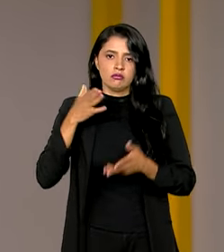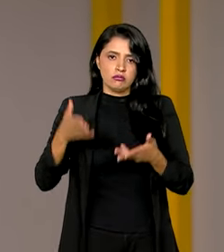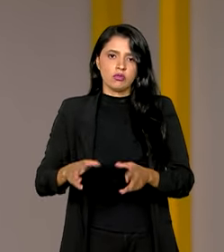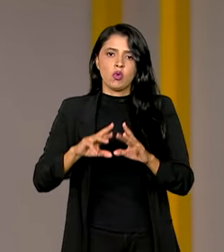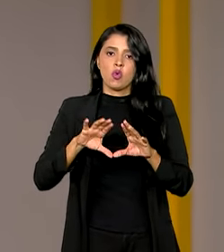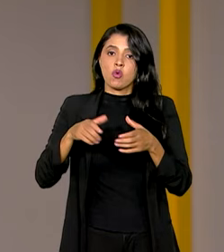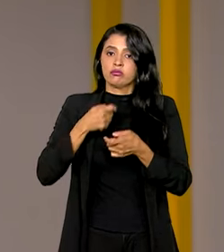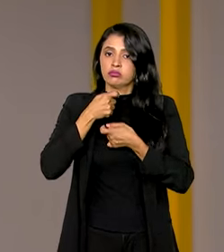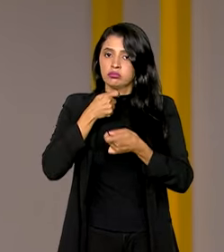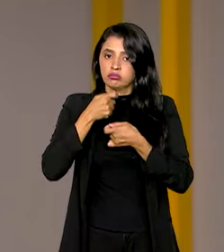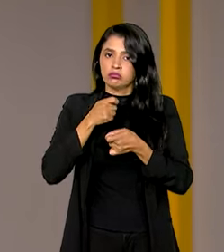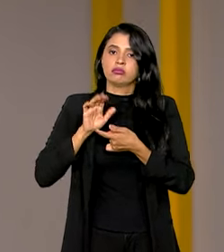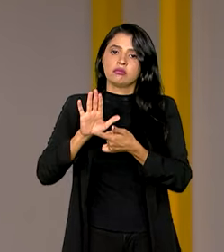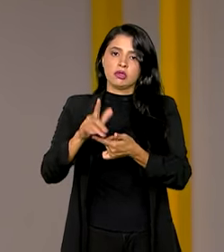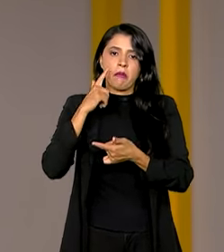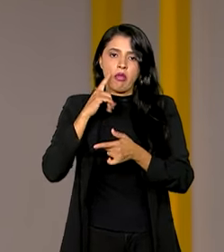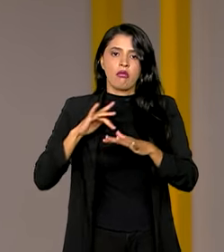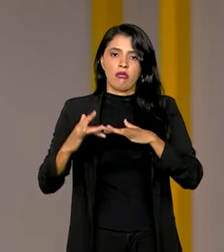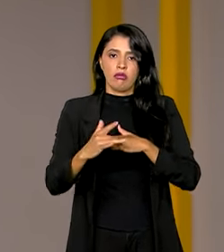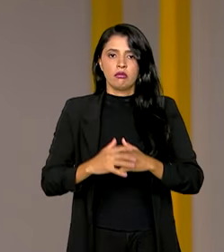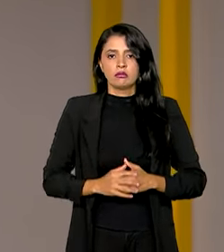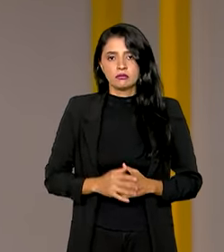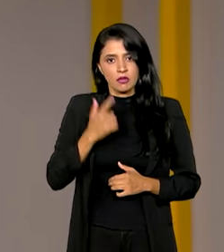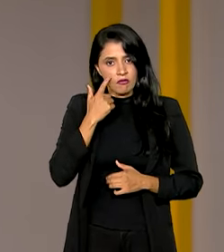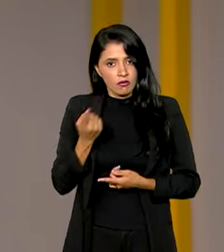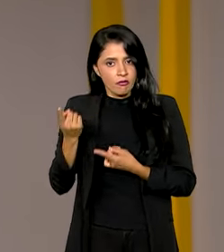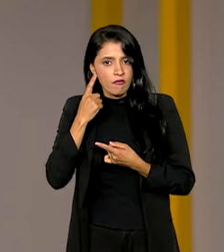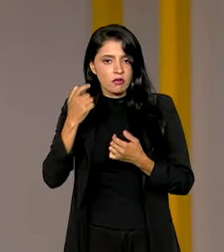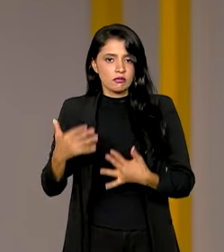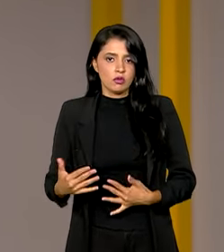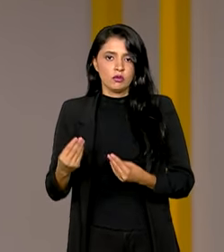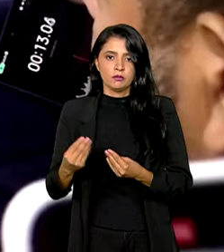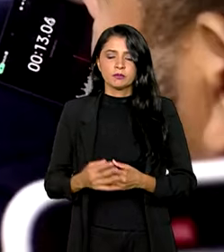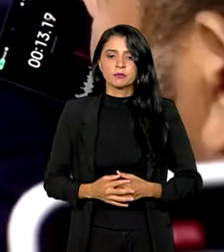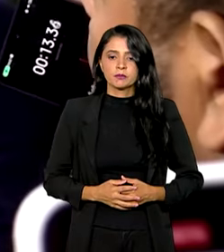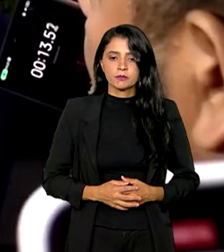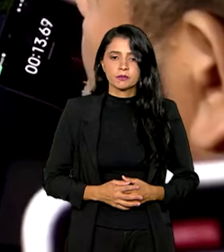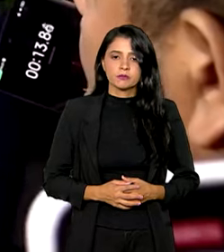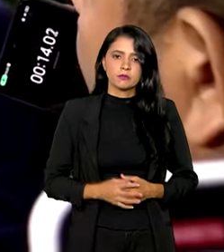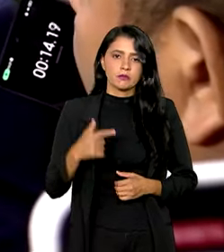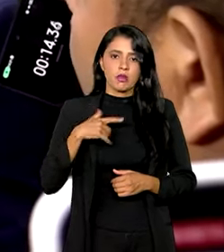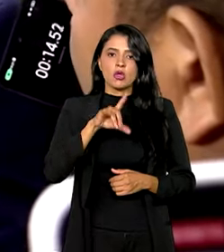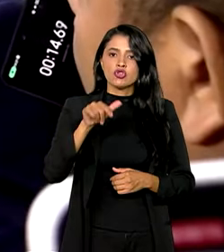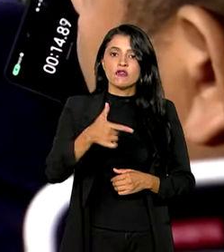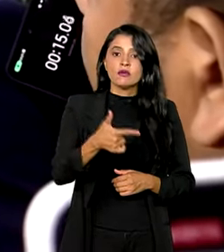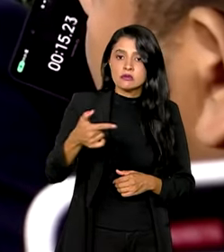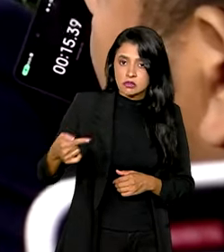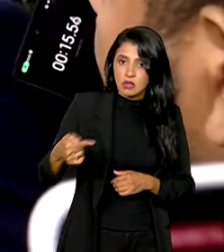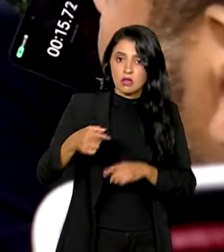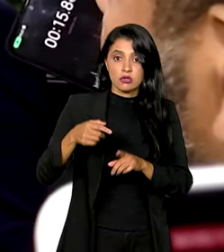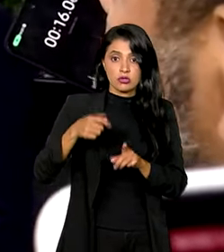uma coletiva de imprensa transmitida pelas redes sociais. Vamos ouvir o que disse o ministro. A partir do dia 27,